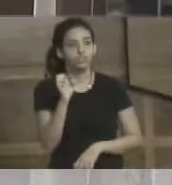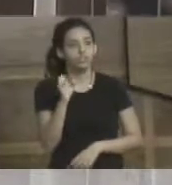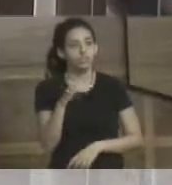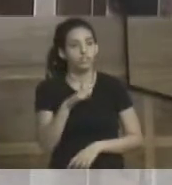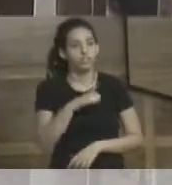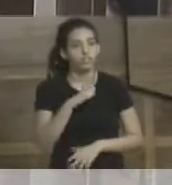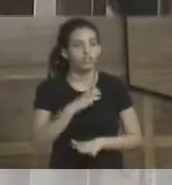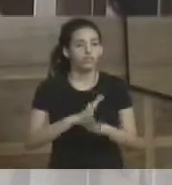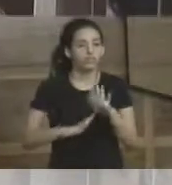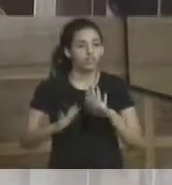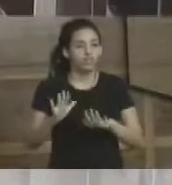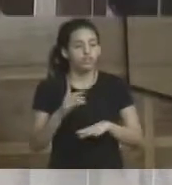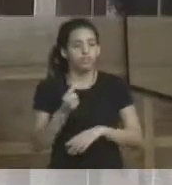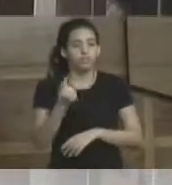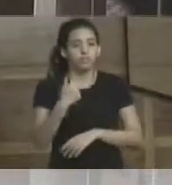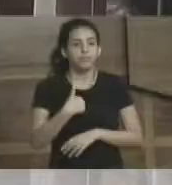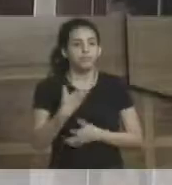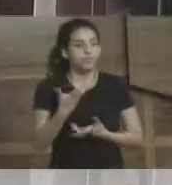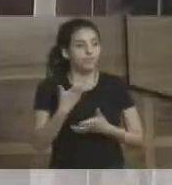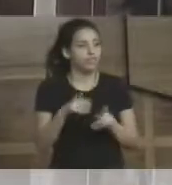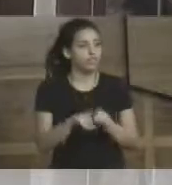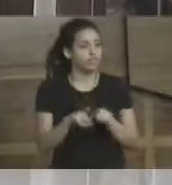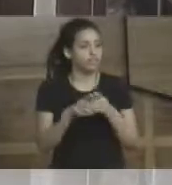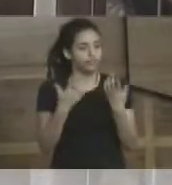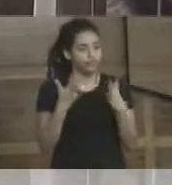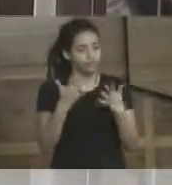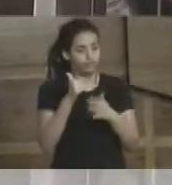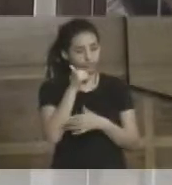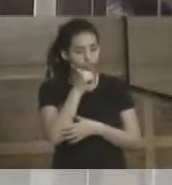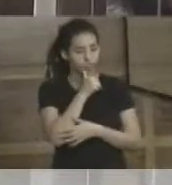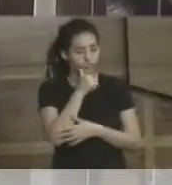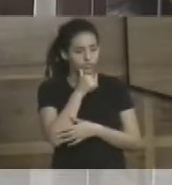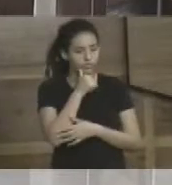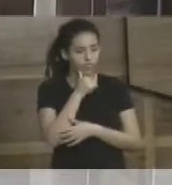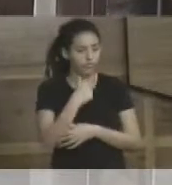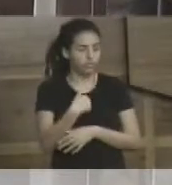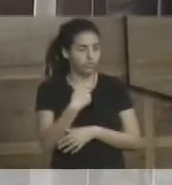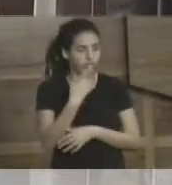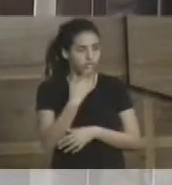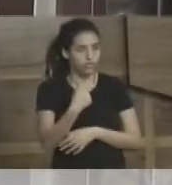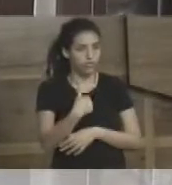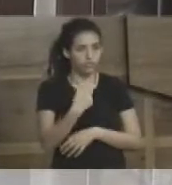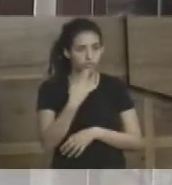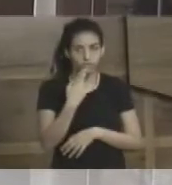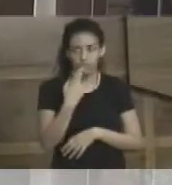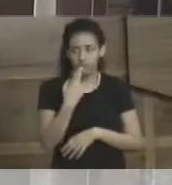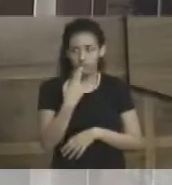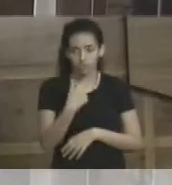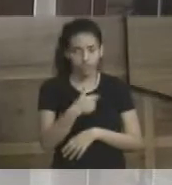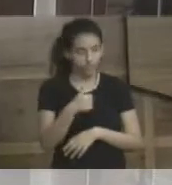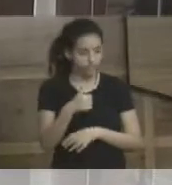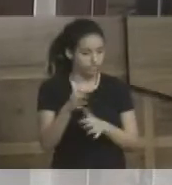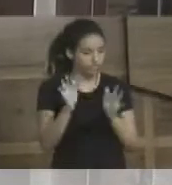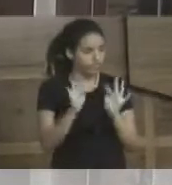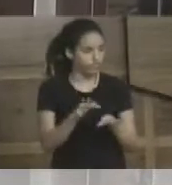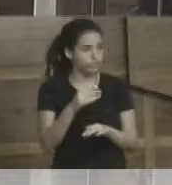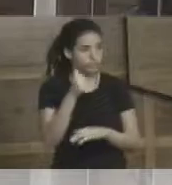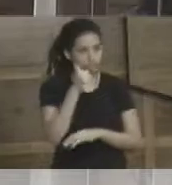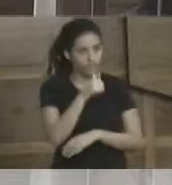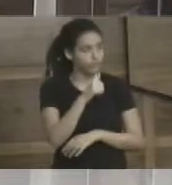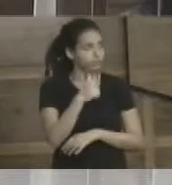público. E eu quero prestar aqui a minha homenagem às mulheres, que eu falei que eu falaria no final sobre as mulheres.